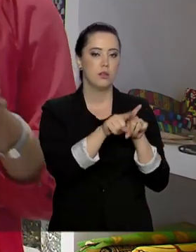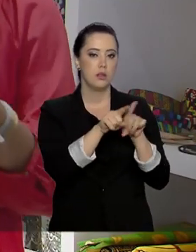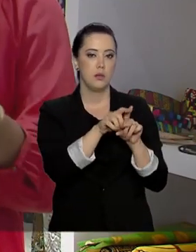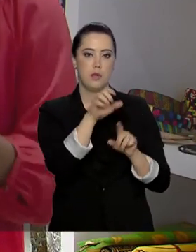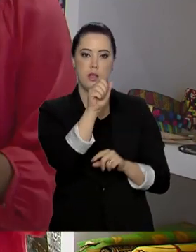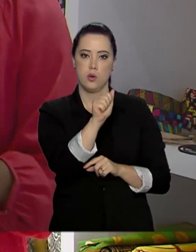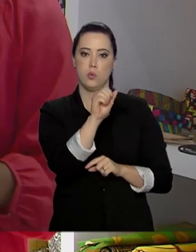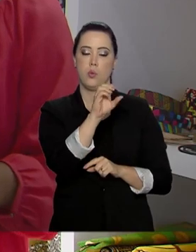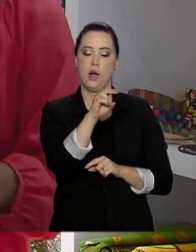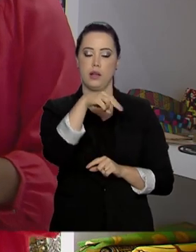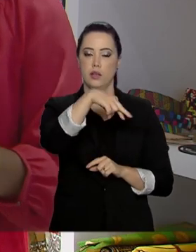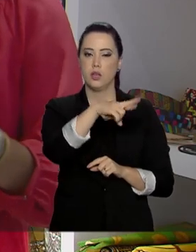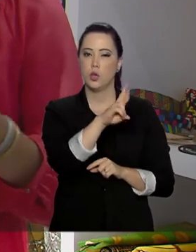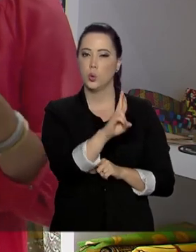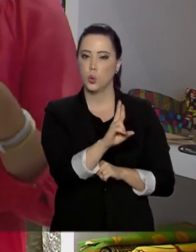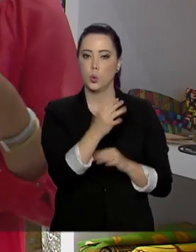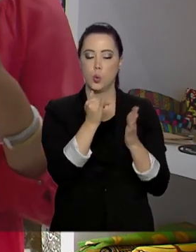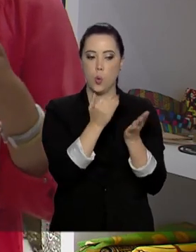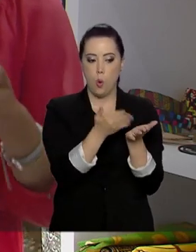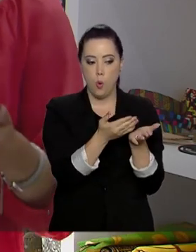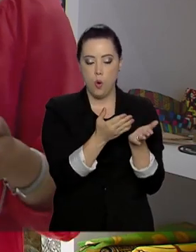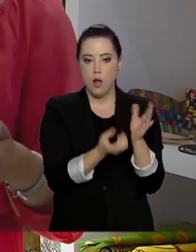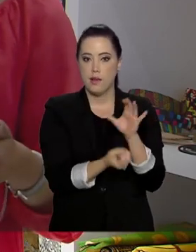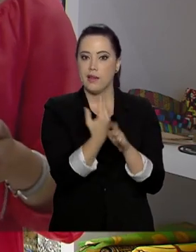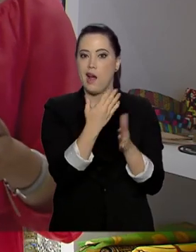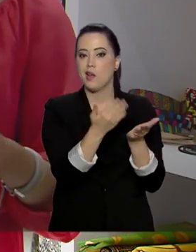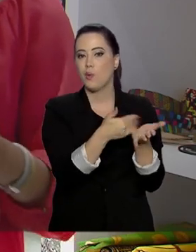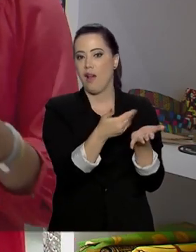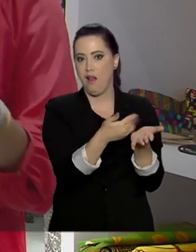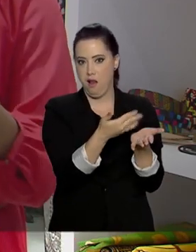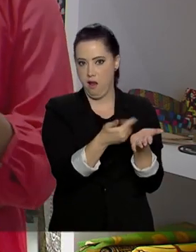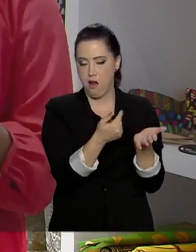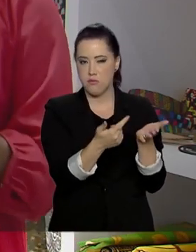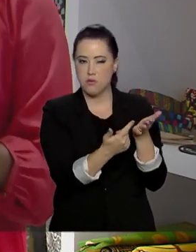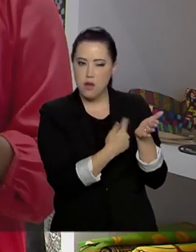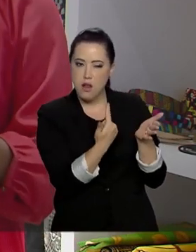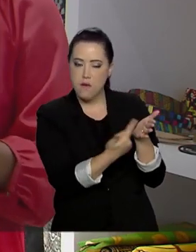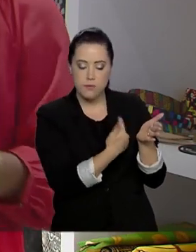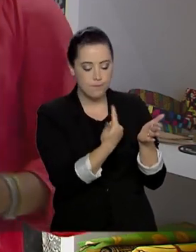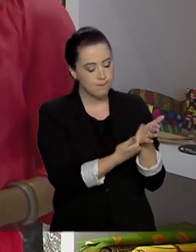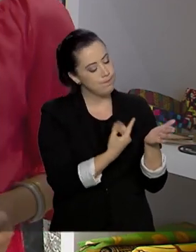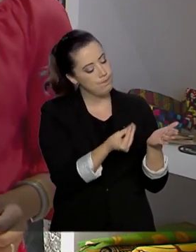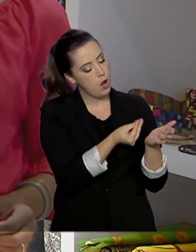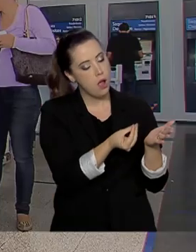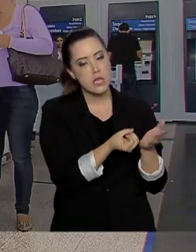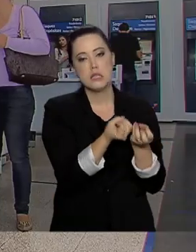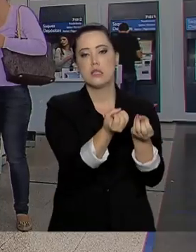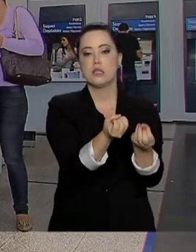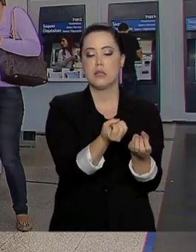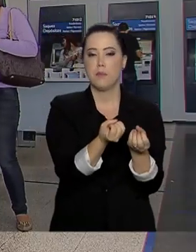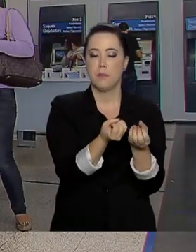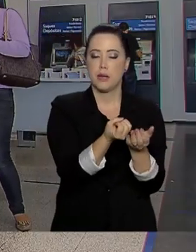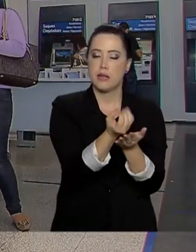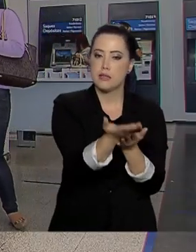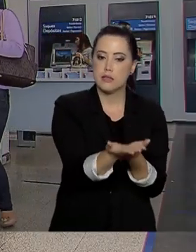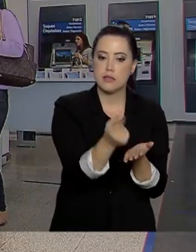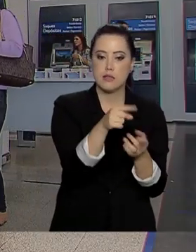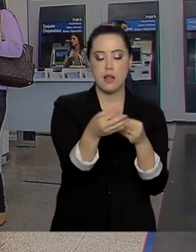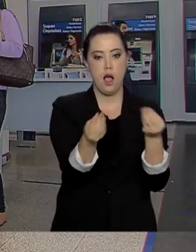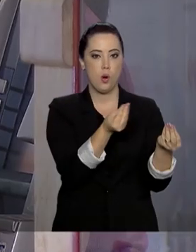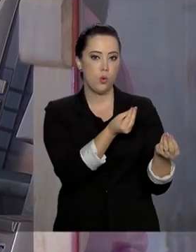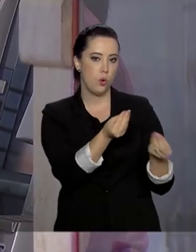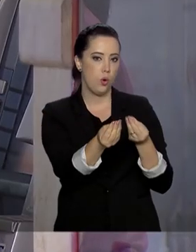cartilha com informações para quem não estava acostumado com a nossa realidade econômica. O documento traz